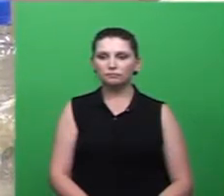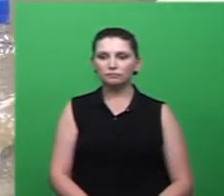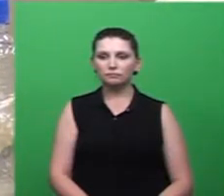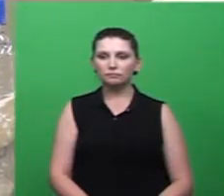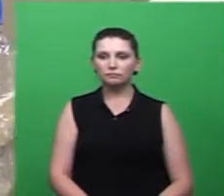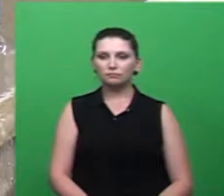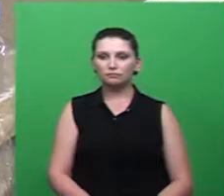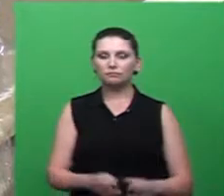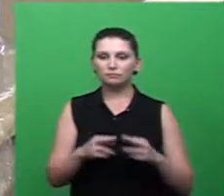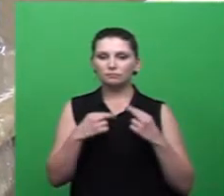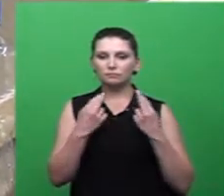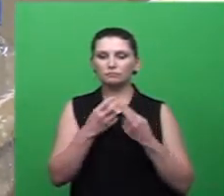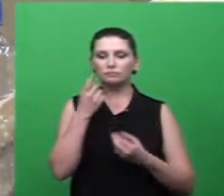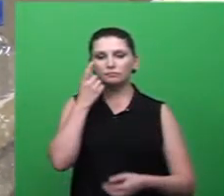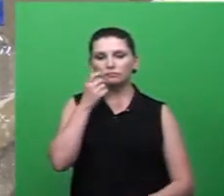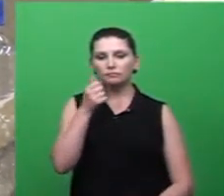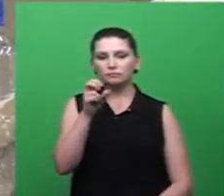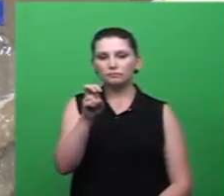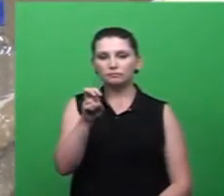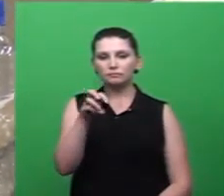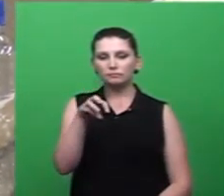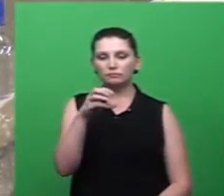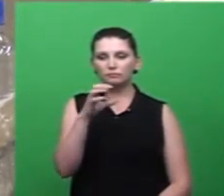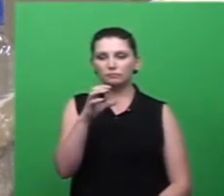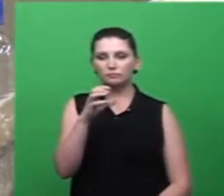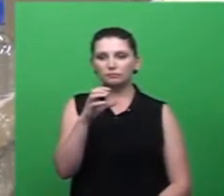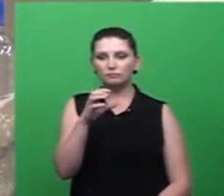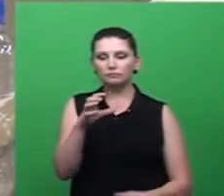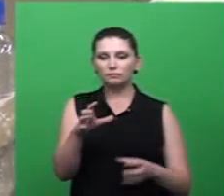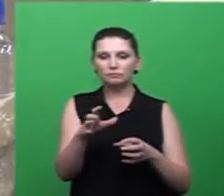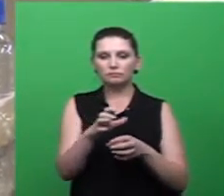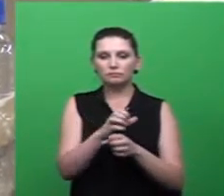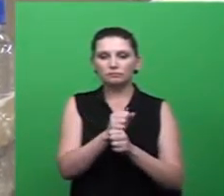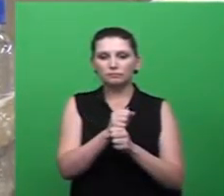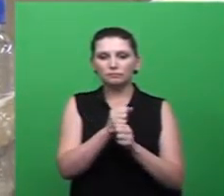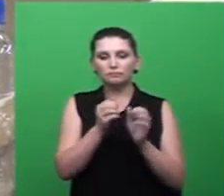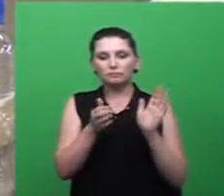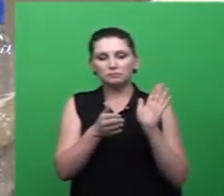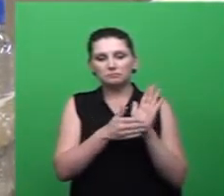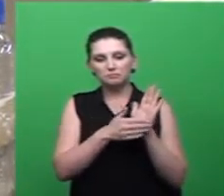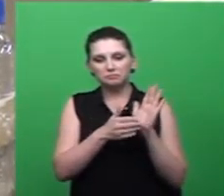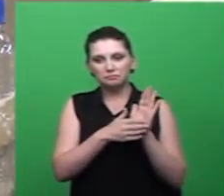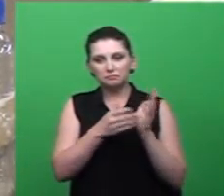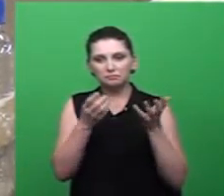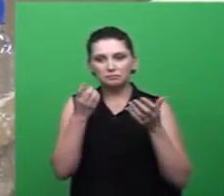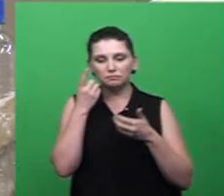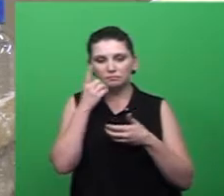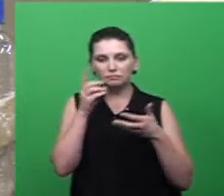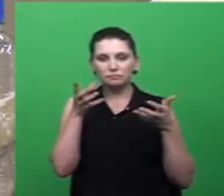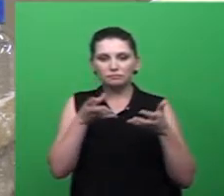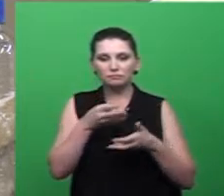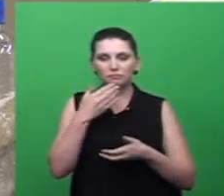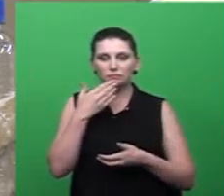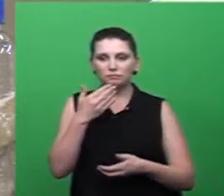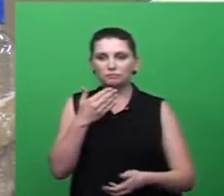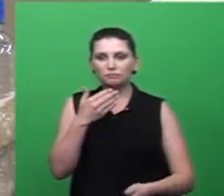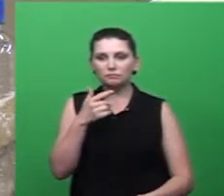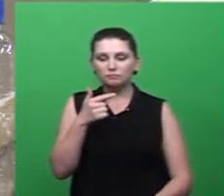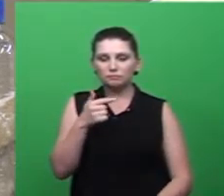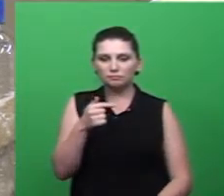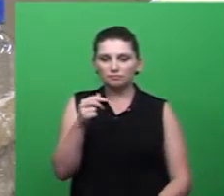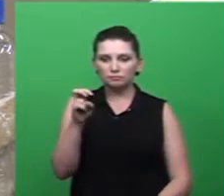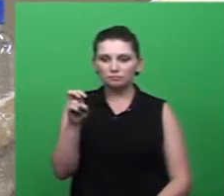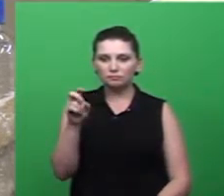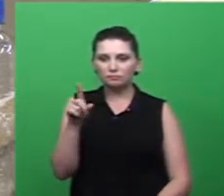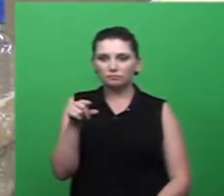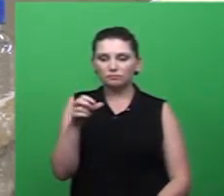Sessão do dia 15 de 3 de 2016. Resumo das proposições do grande expediente. Indicação 075